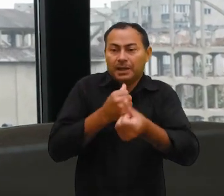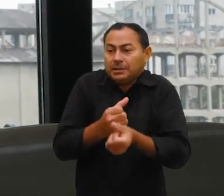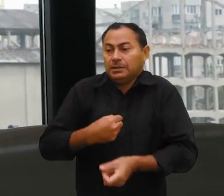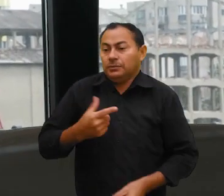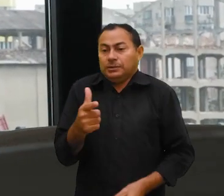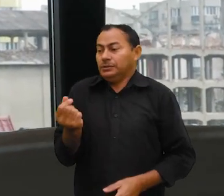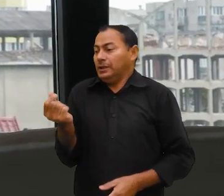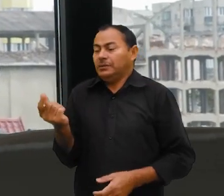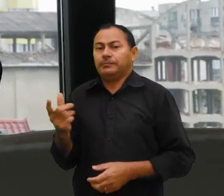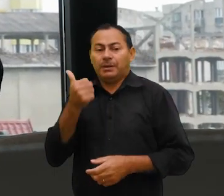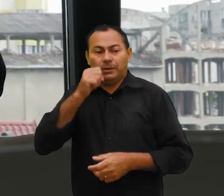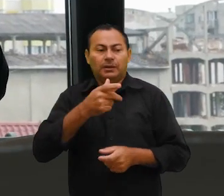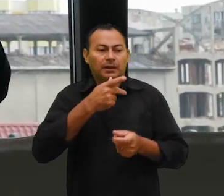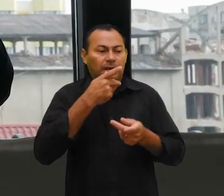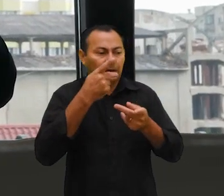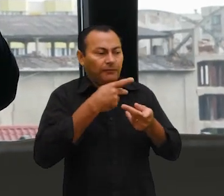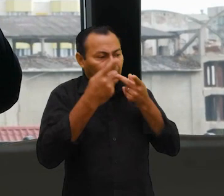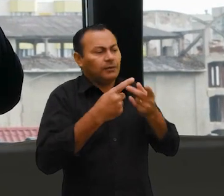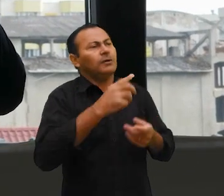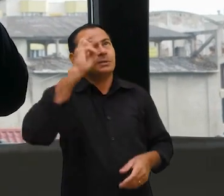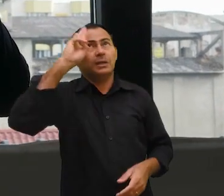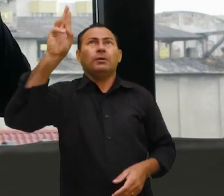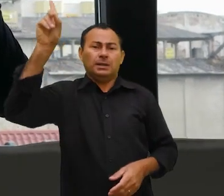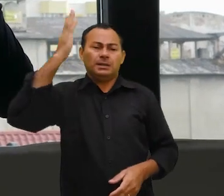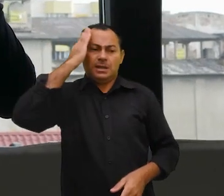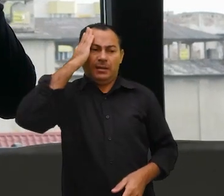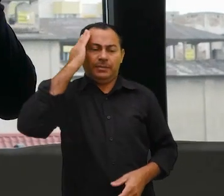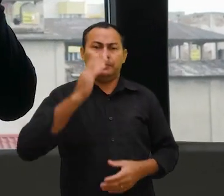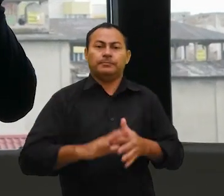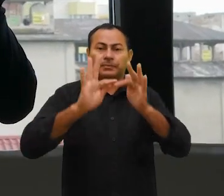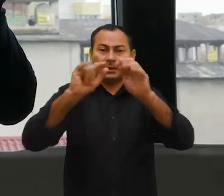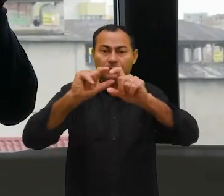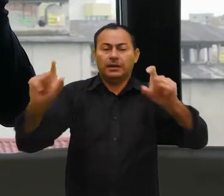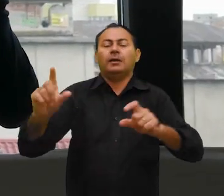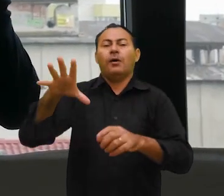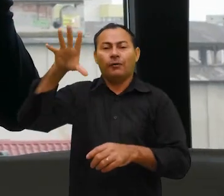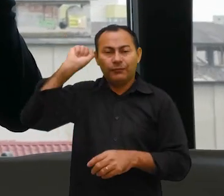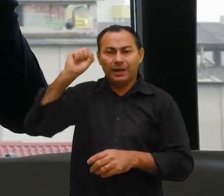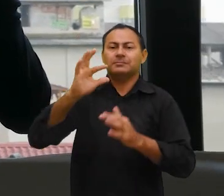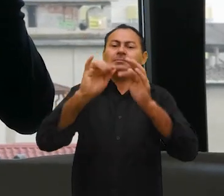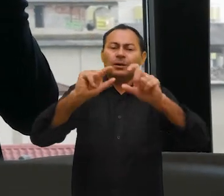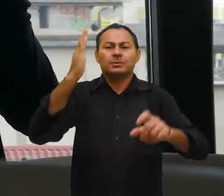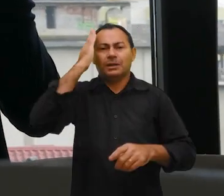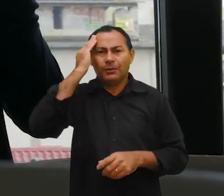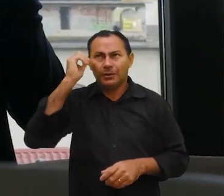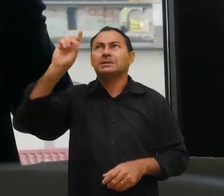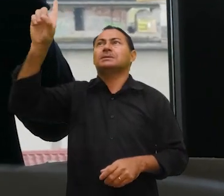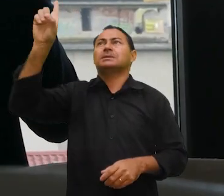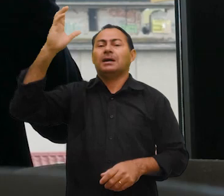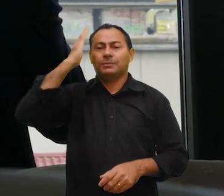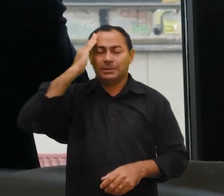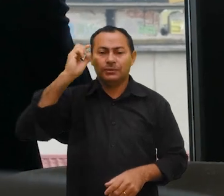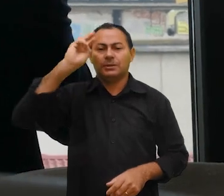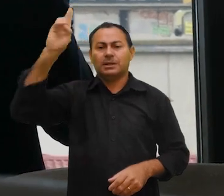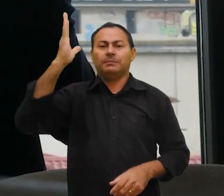dinheiro, ela dizia... O Senhor sabe. Depois de ouvir esta frase tantas vezes, um dia, depois de